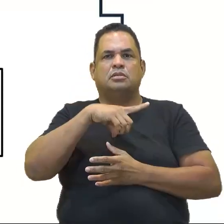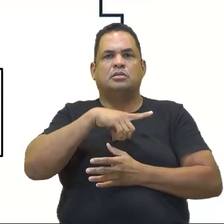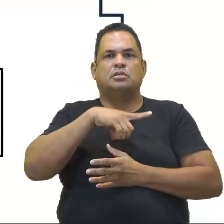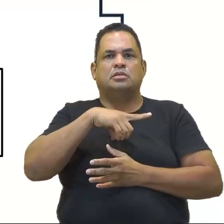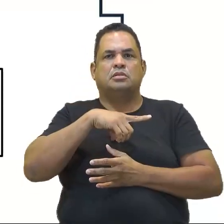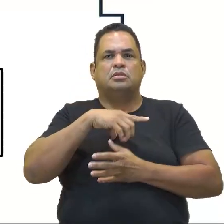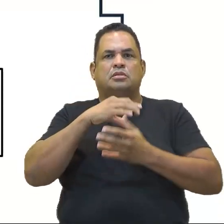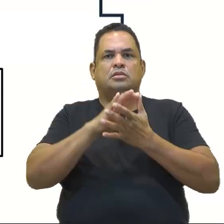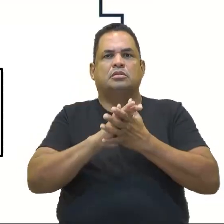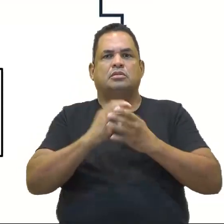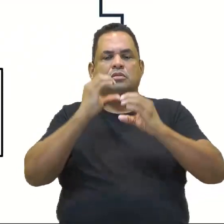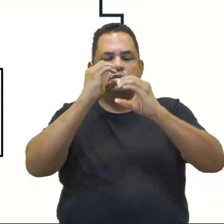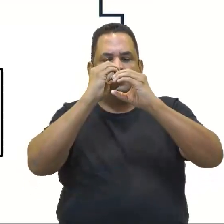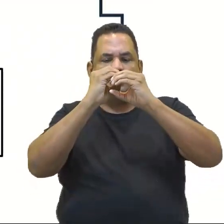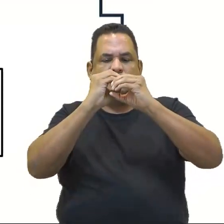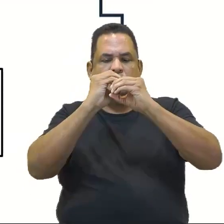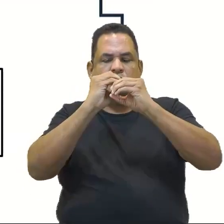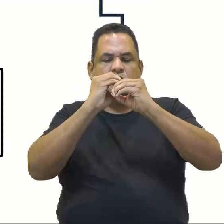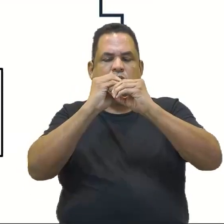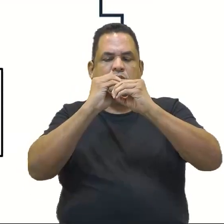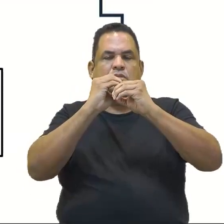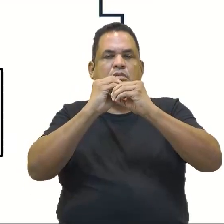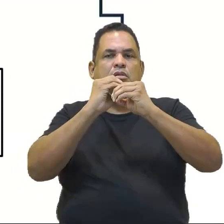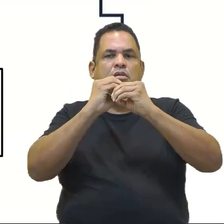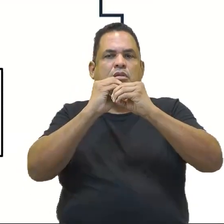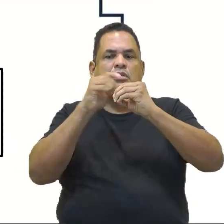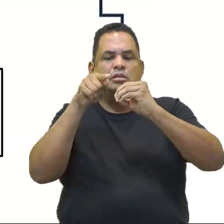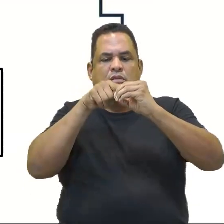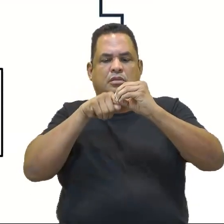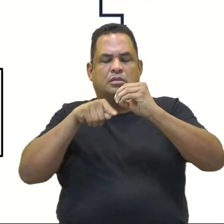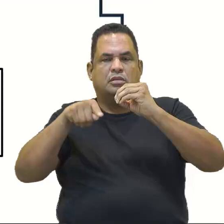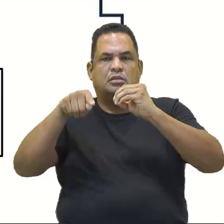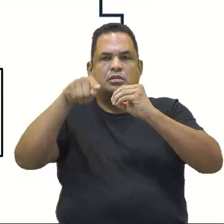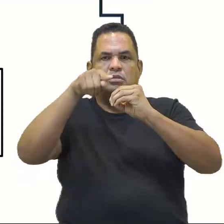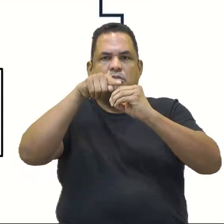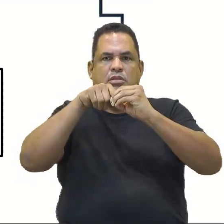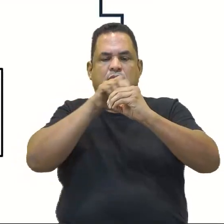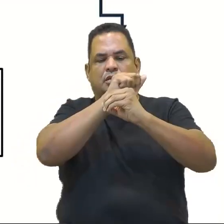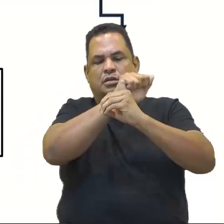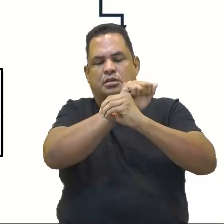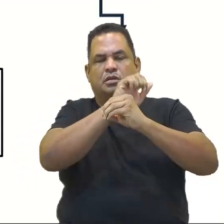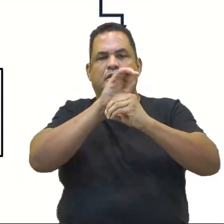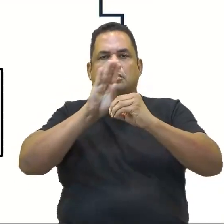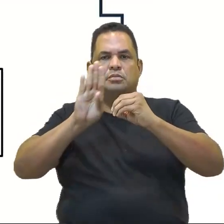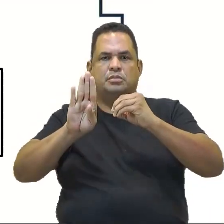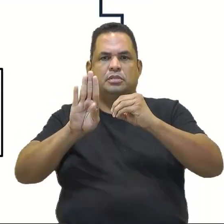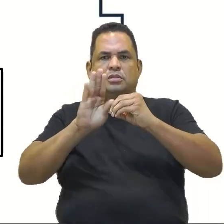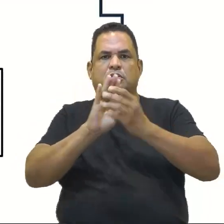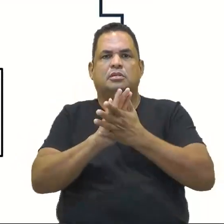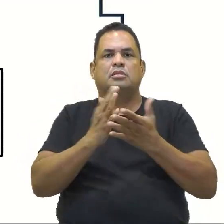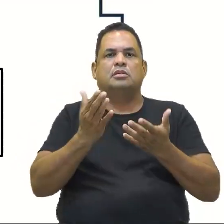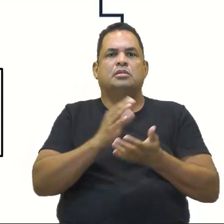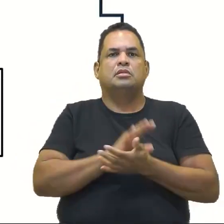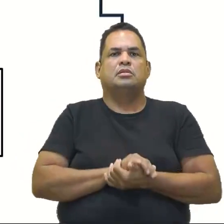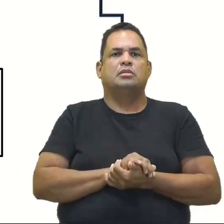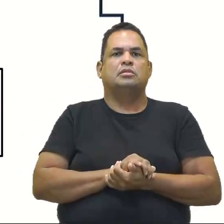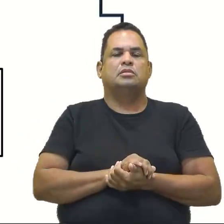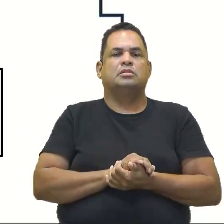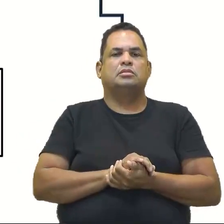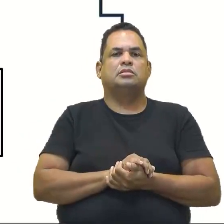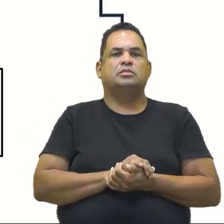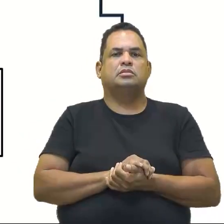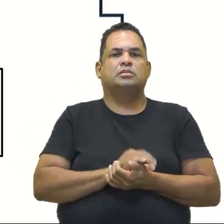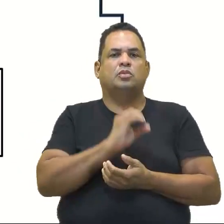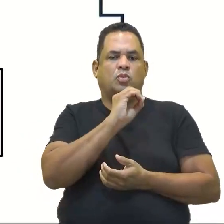também. A interseção é o que está em A e também está em B. Lembrando que a união a gente representa pela palavrinha